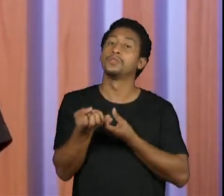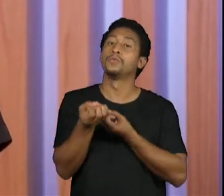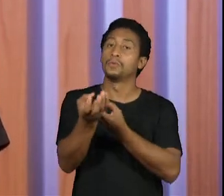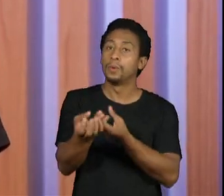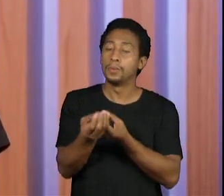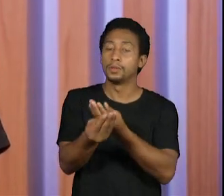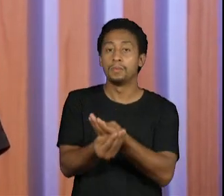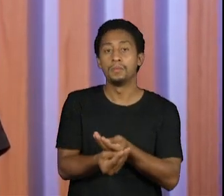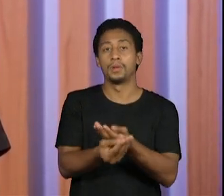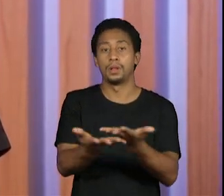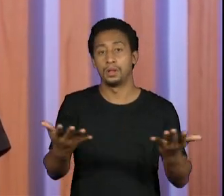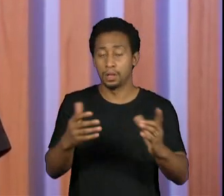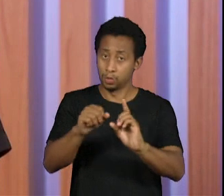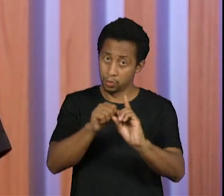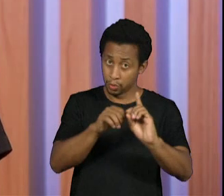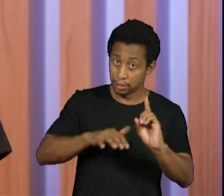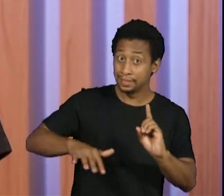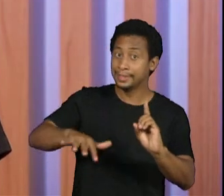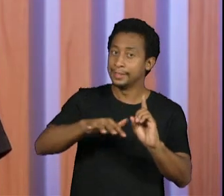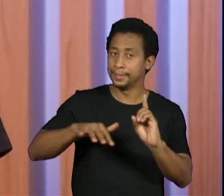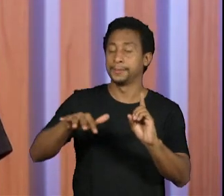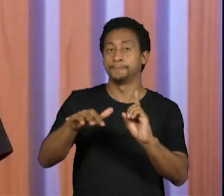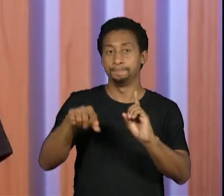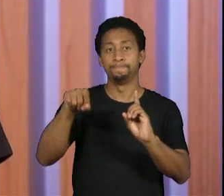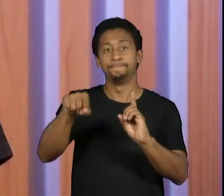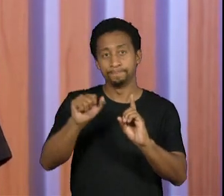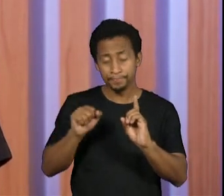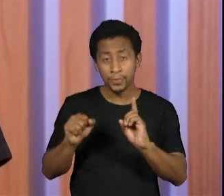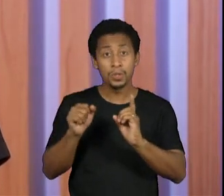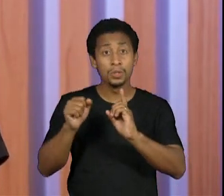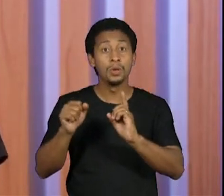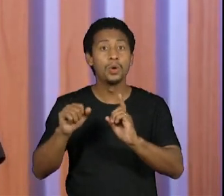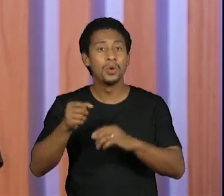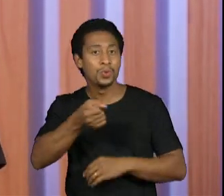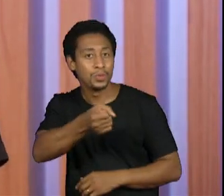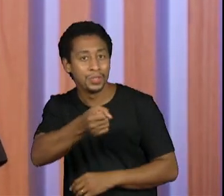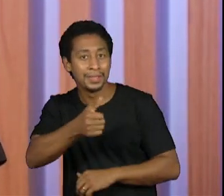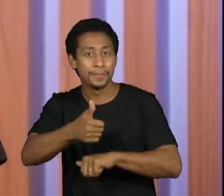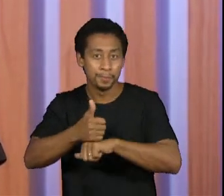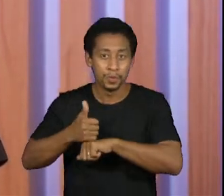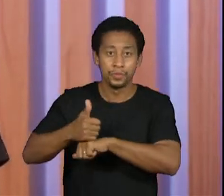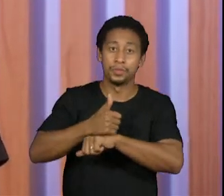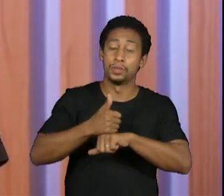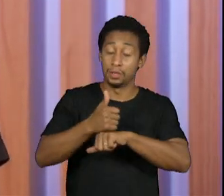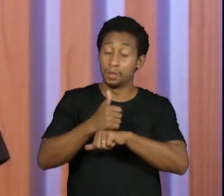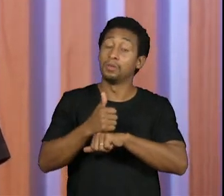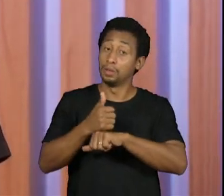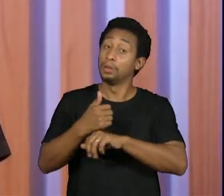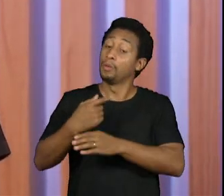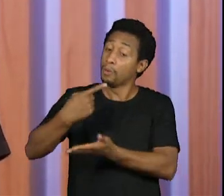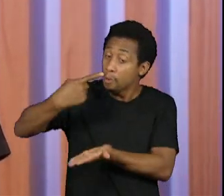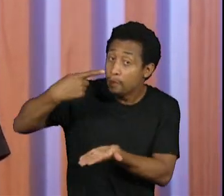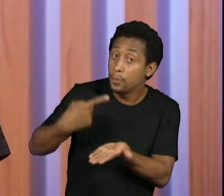e o jornalista, ele tem um compromisso com o concreto, com a realidade. Não